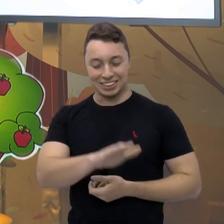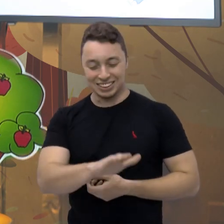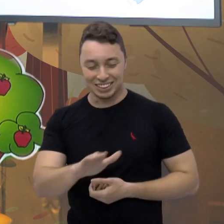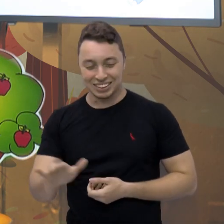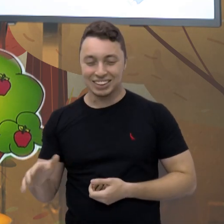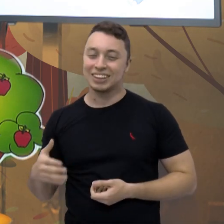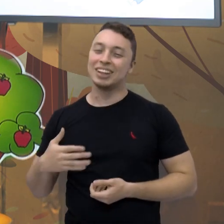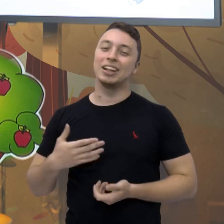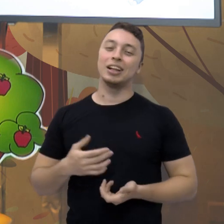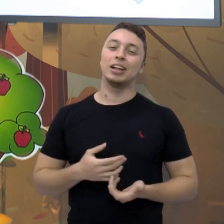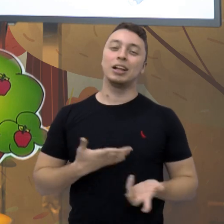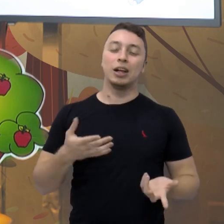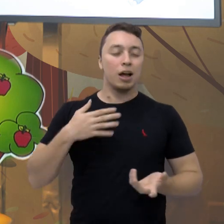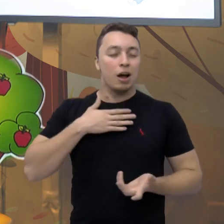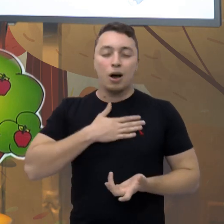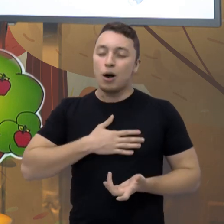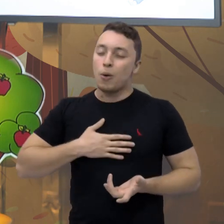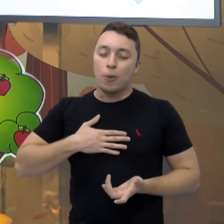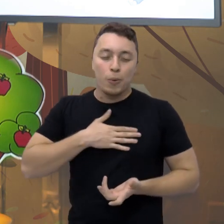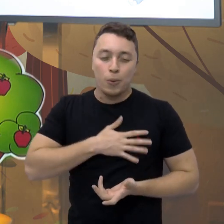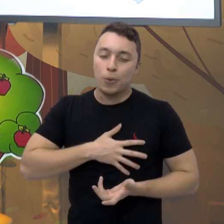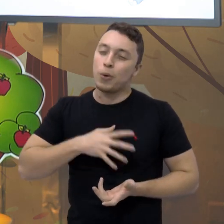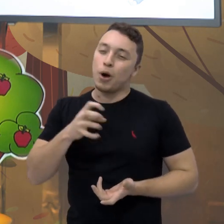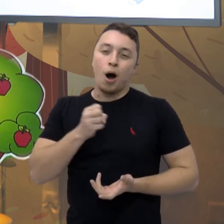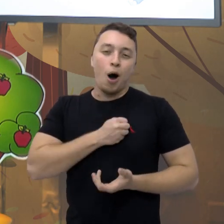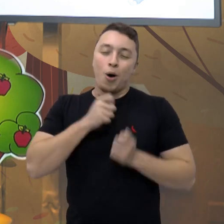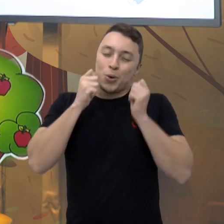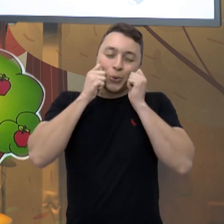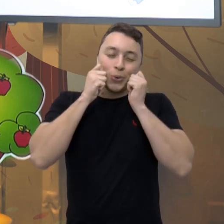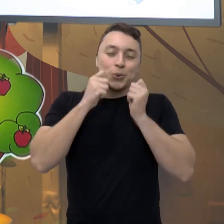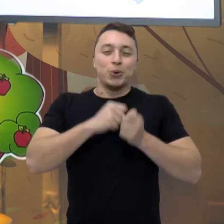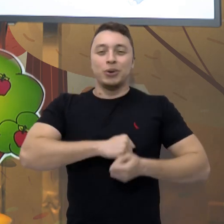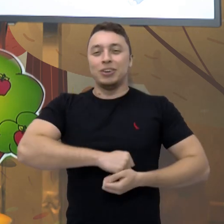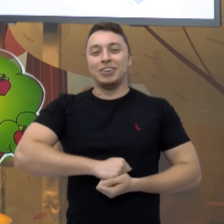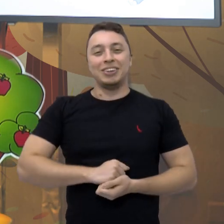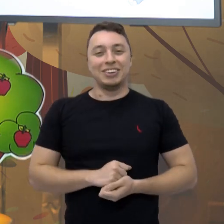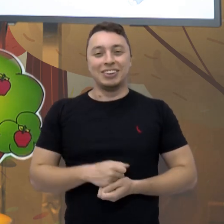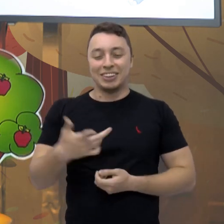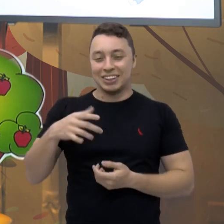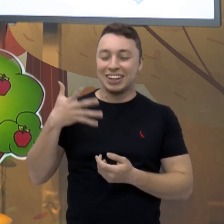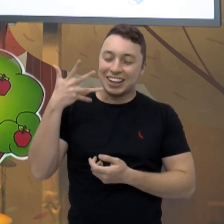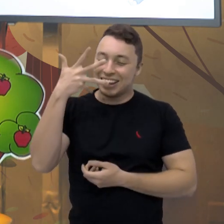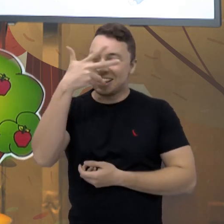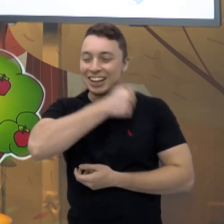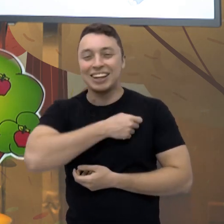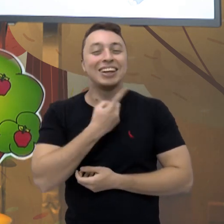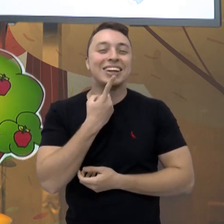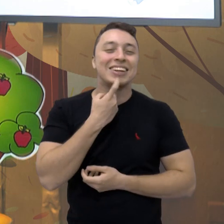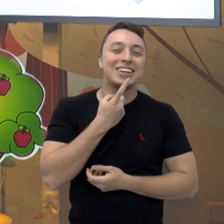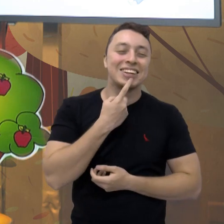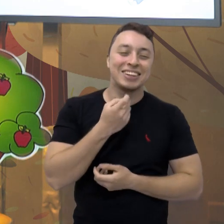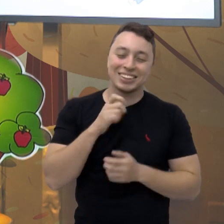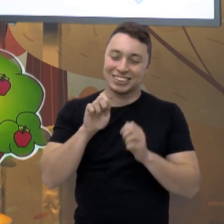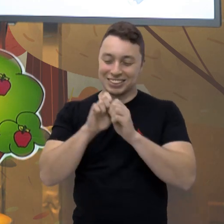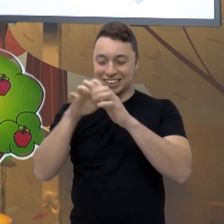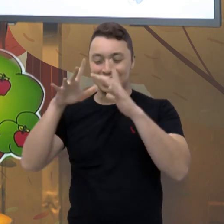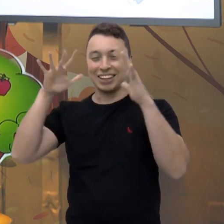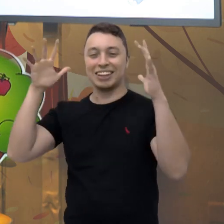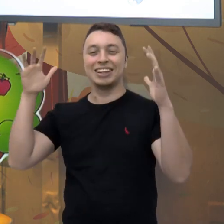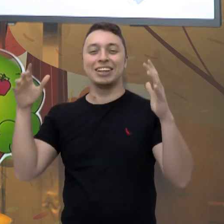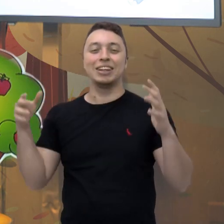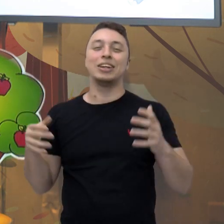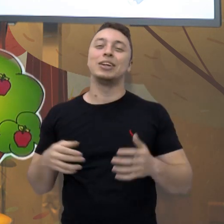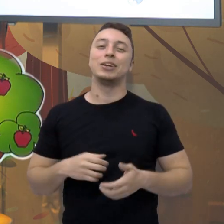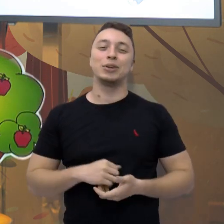né? Que normalmente as crianças adoram maçã. É uma fruta bonita, vermelha, brilhosa, não é? E é bem